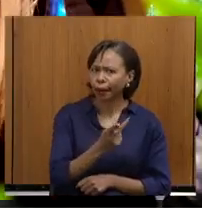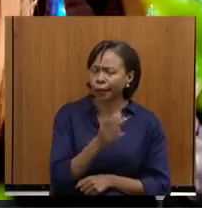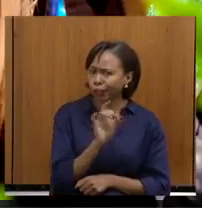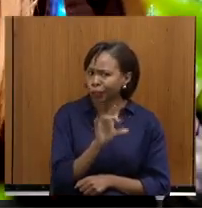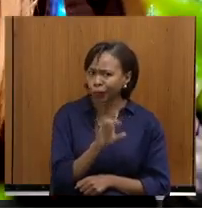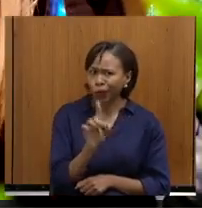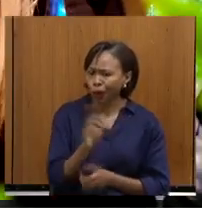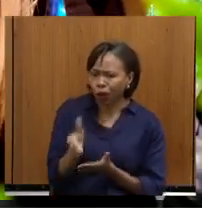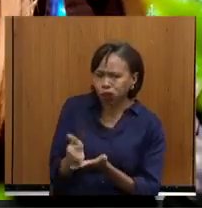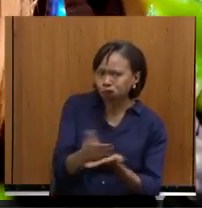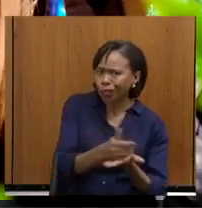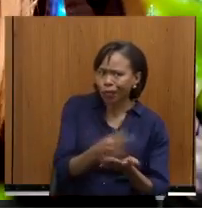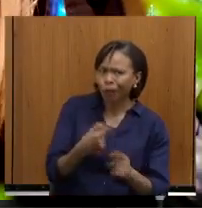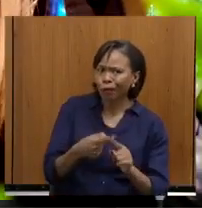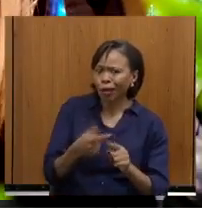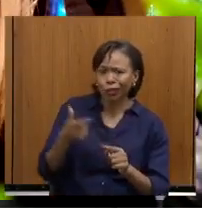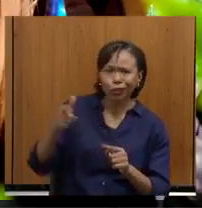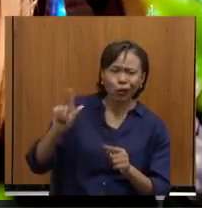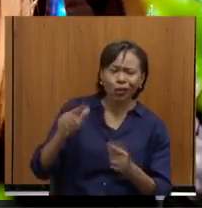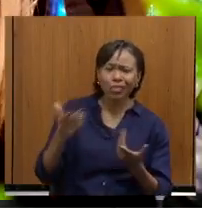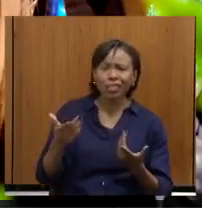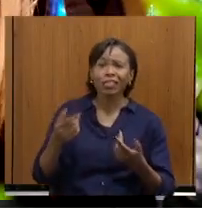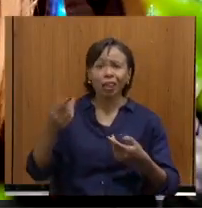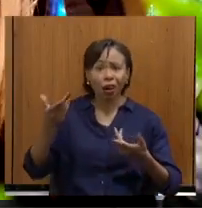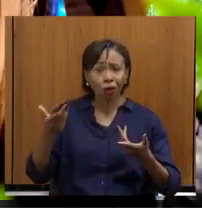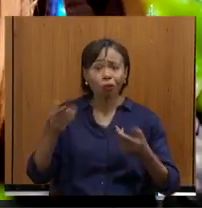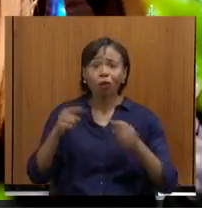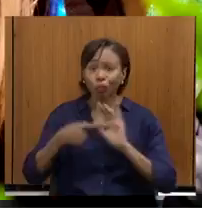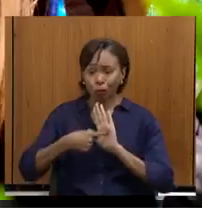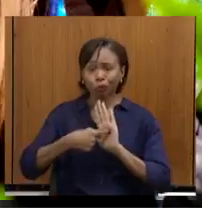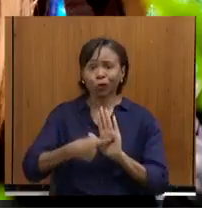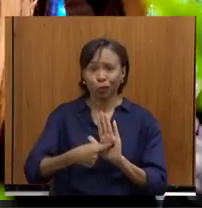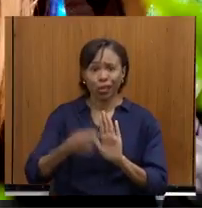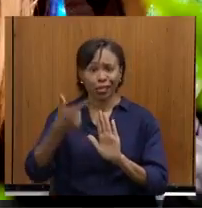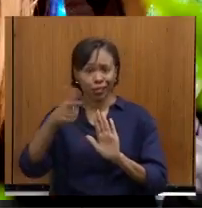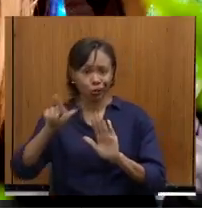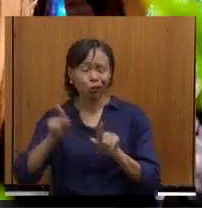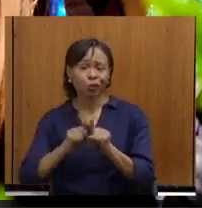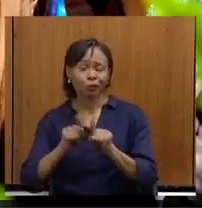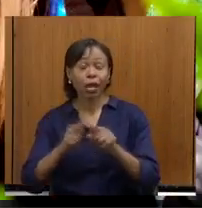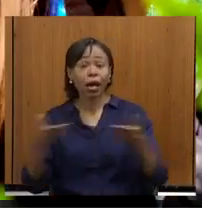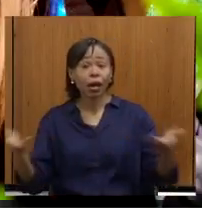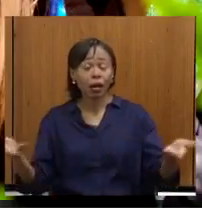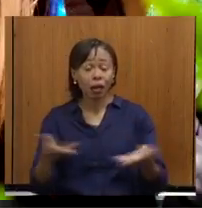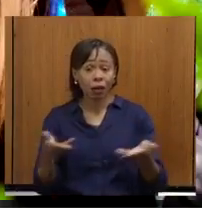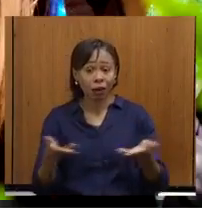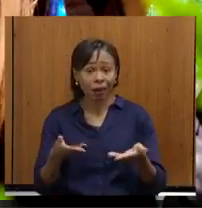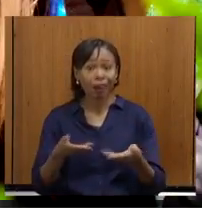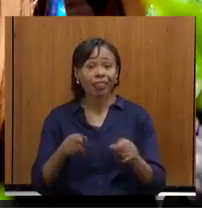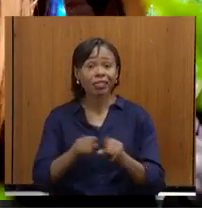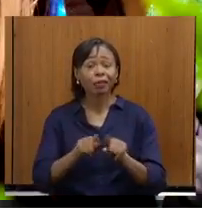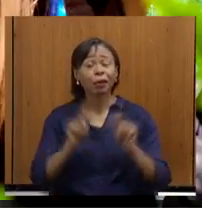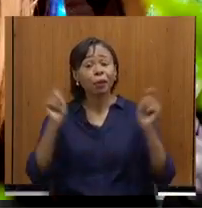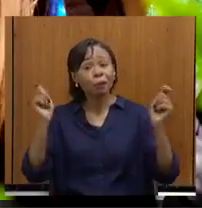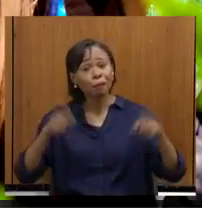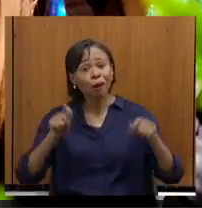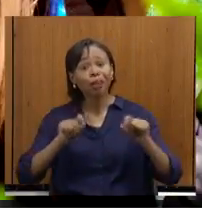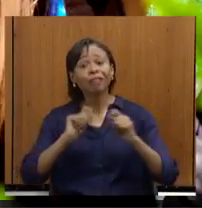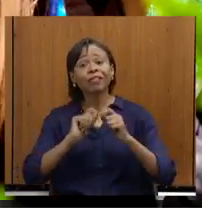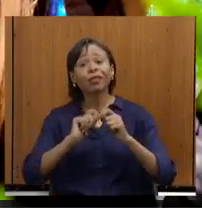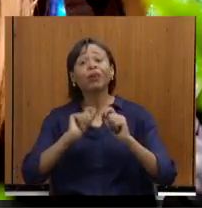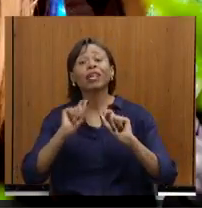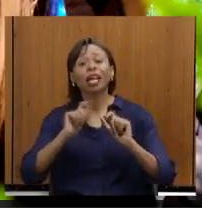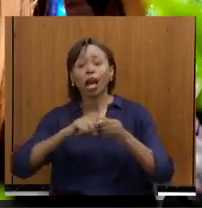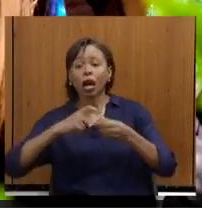contrapartida. Então, vamos revisar essa contrapartida. E, sobretudo, agora, nós vamos poder fazer consórcio de